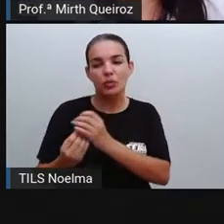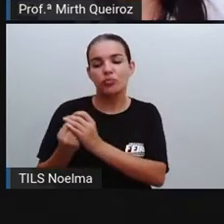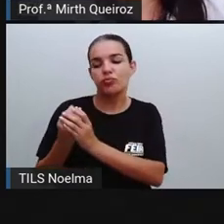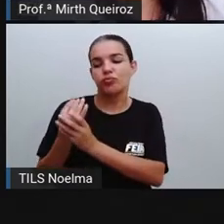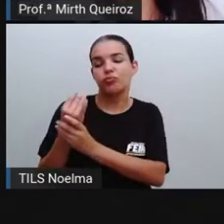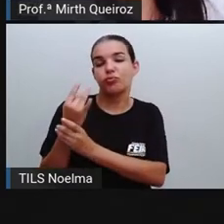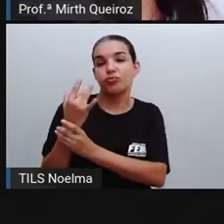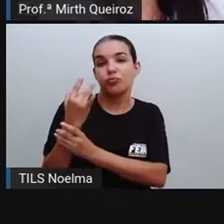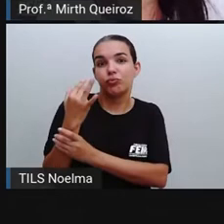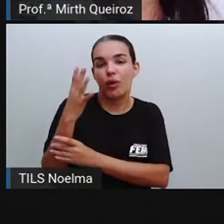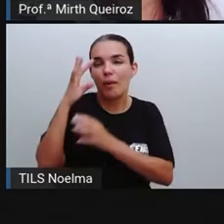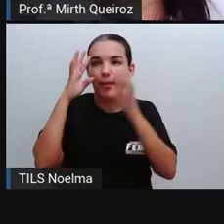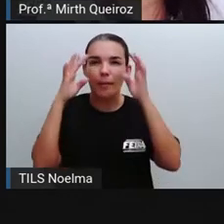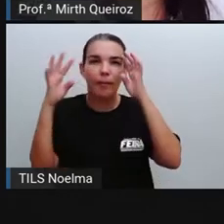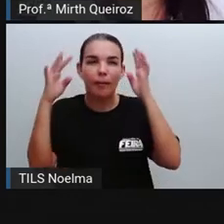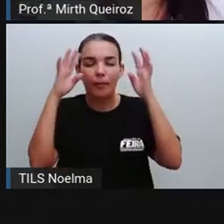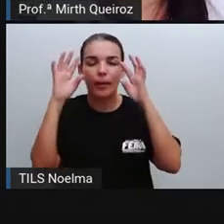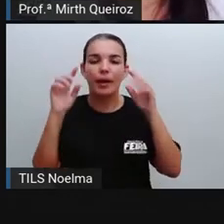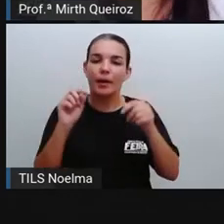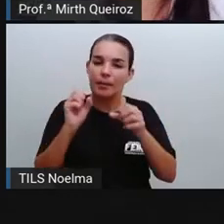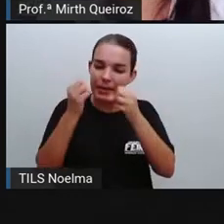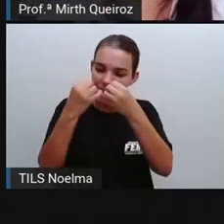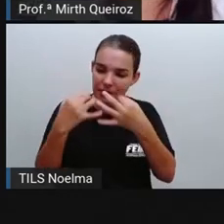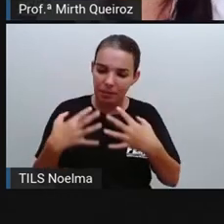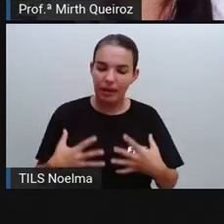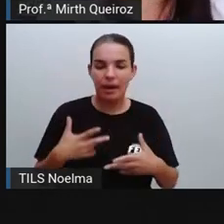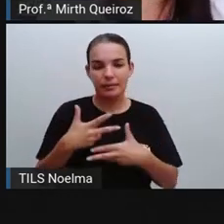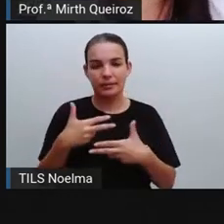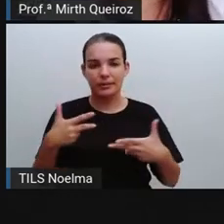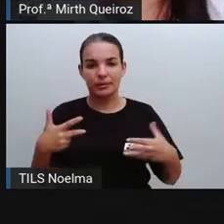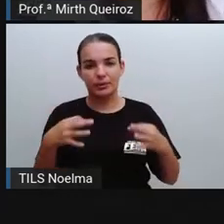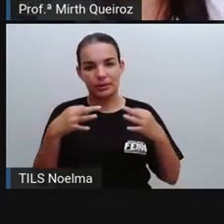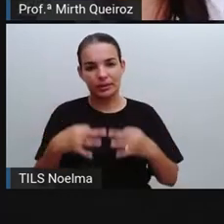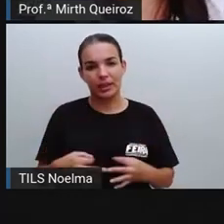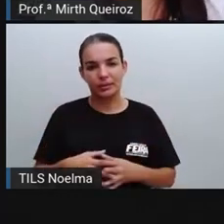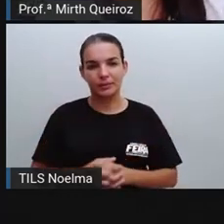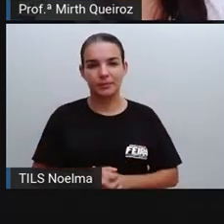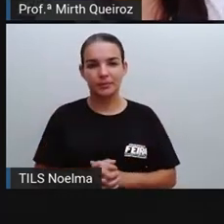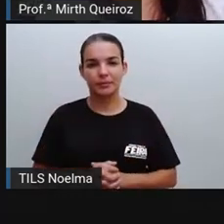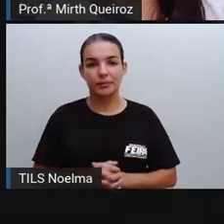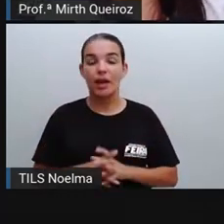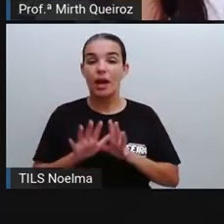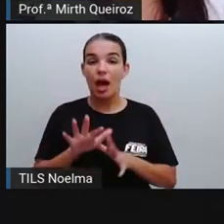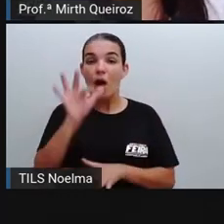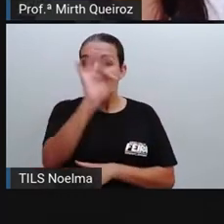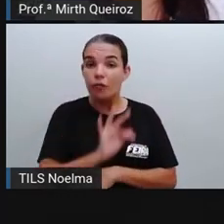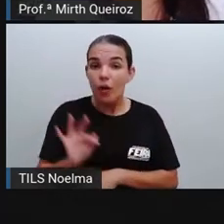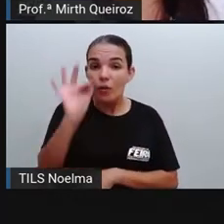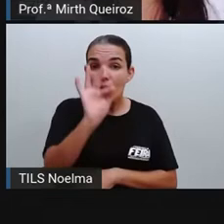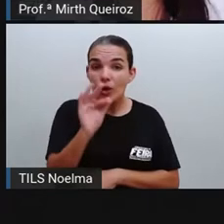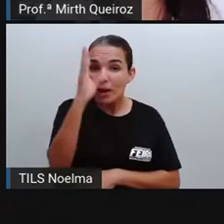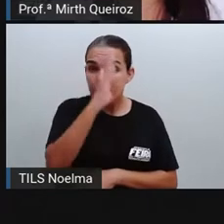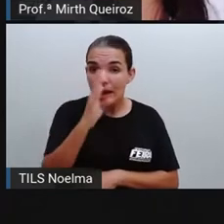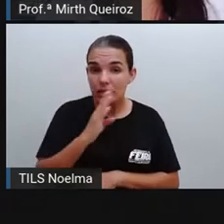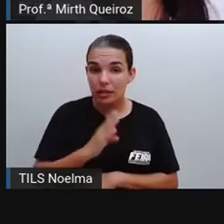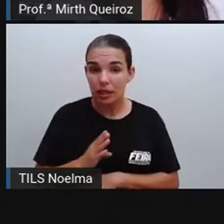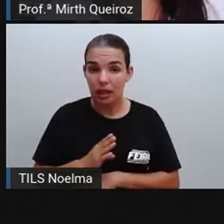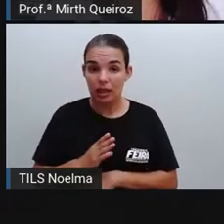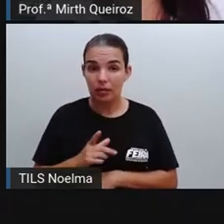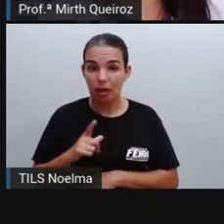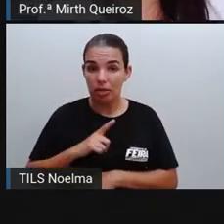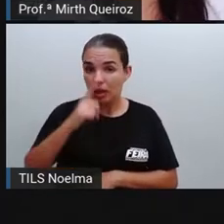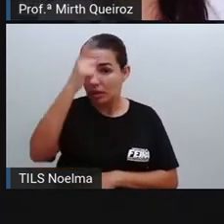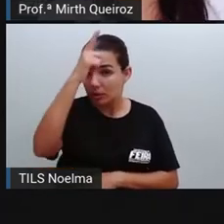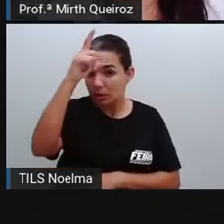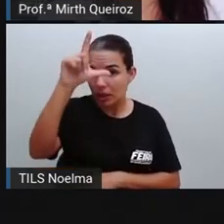histórias imaginárias para poder justificar aquele fato sobrenatural. O folclore brasileiro, né? No folclore brasileiro, as